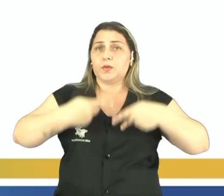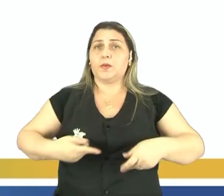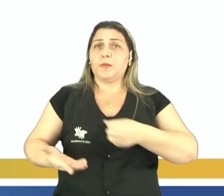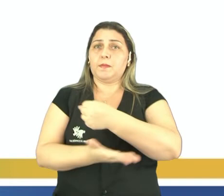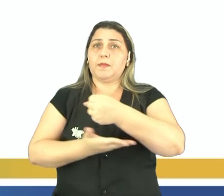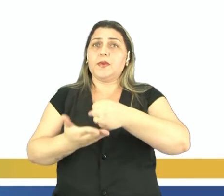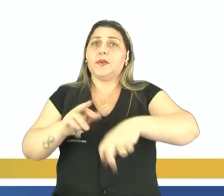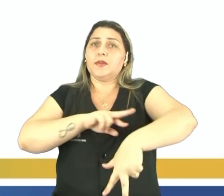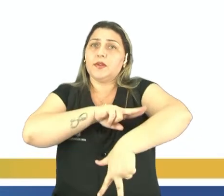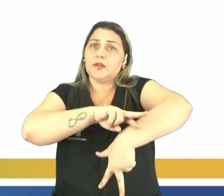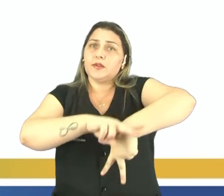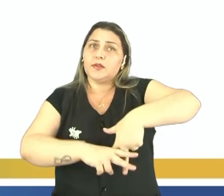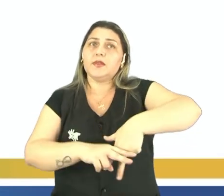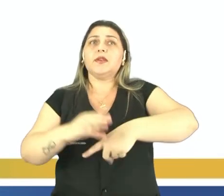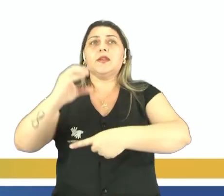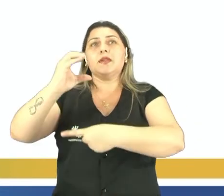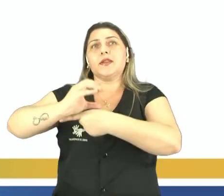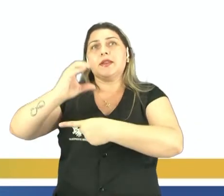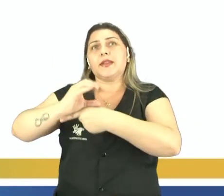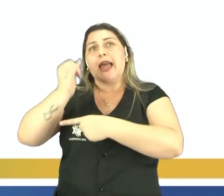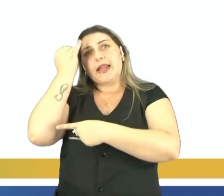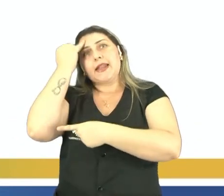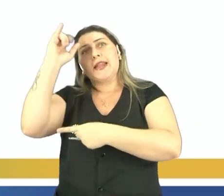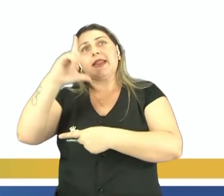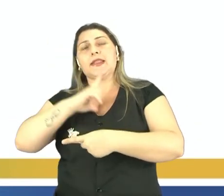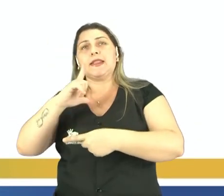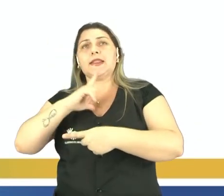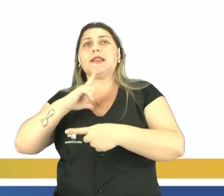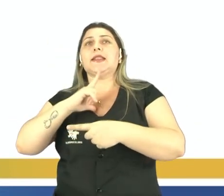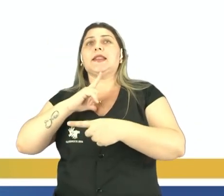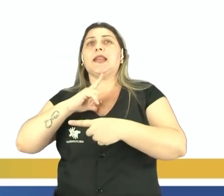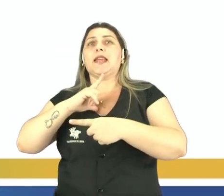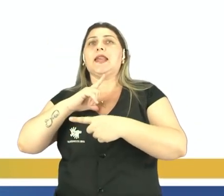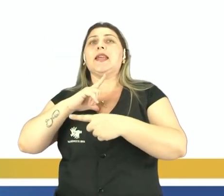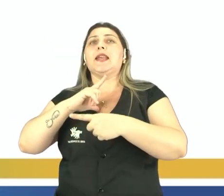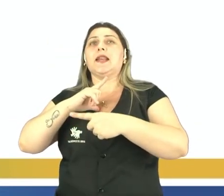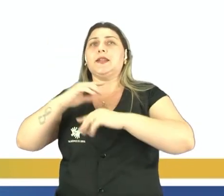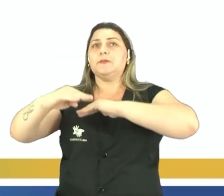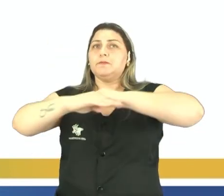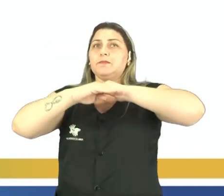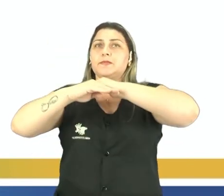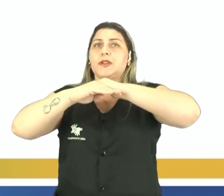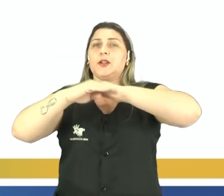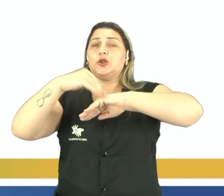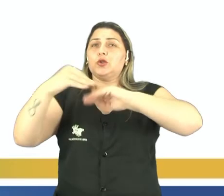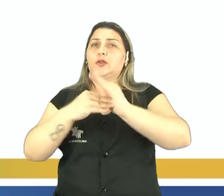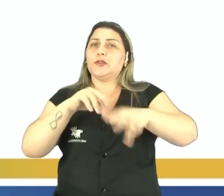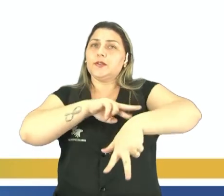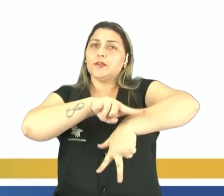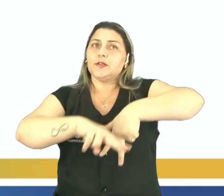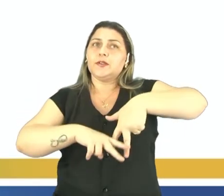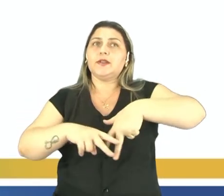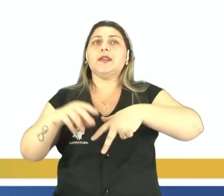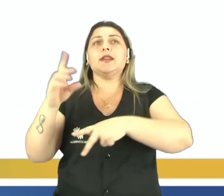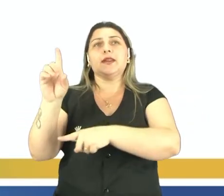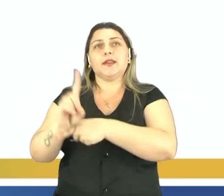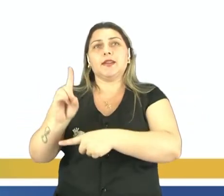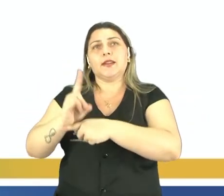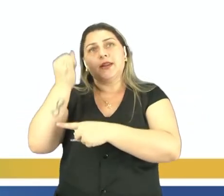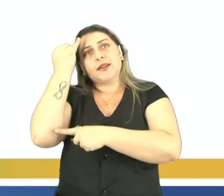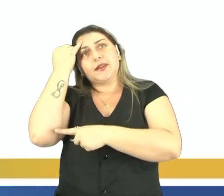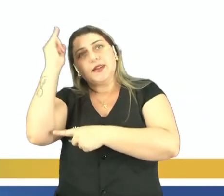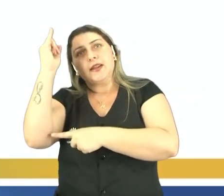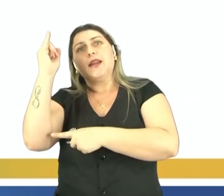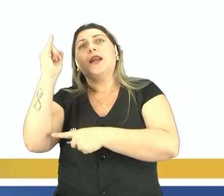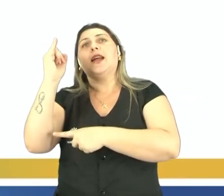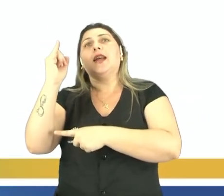Baseados na etnicidade? Letra C. A ideia de que existe a equidade entre todas as etnias? E letra D. A ideia